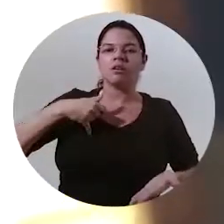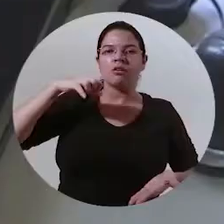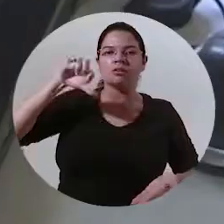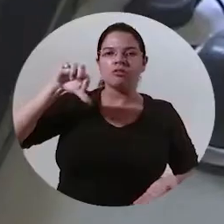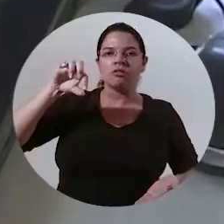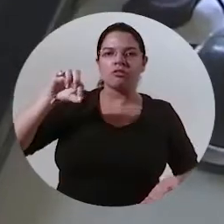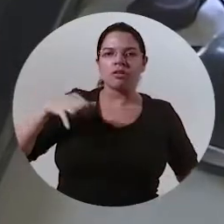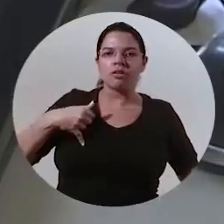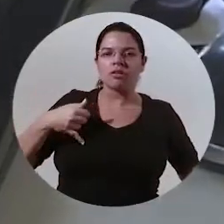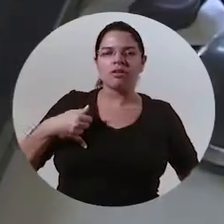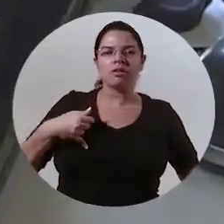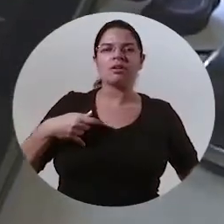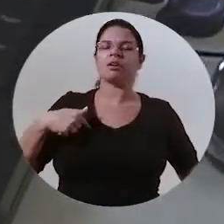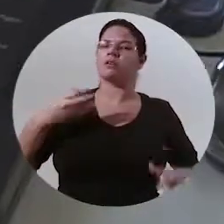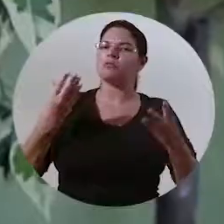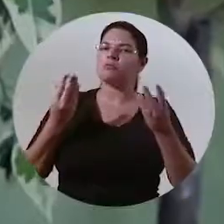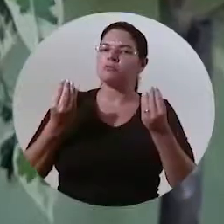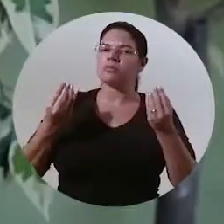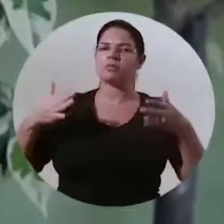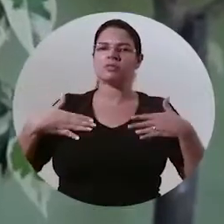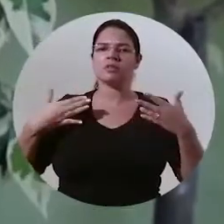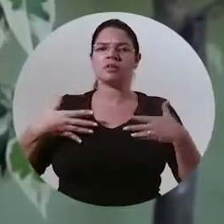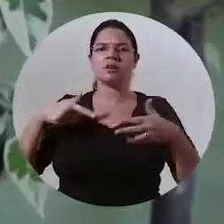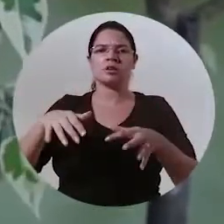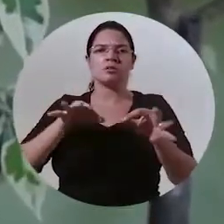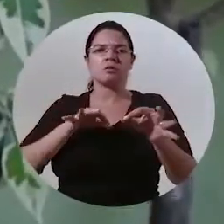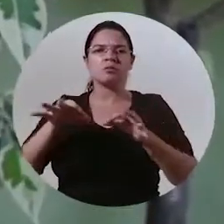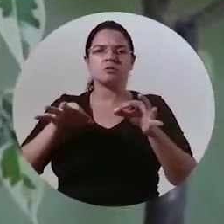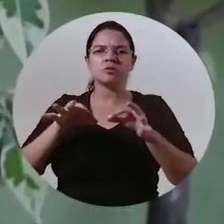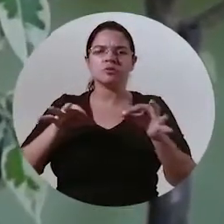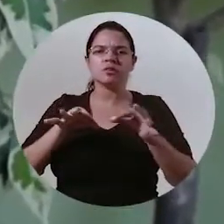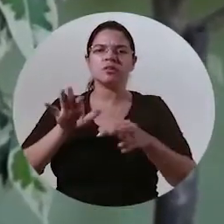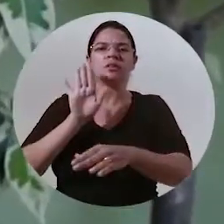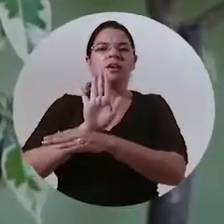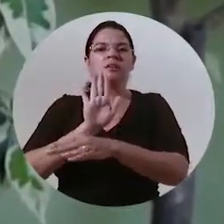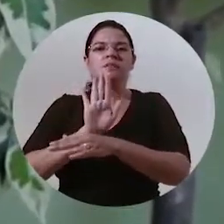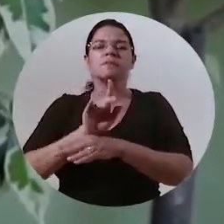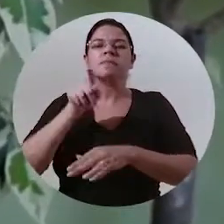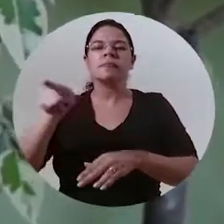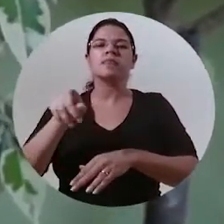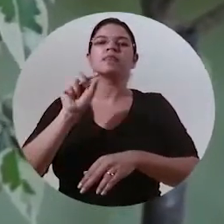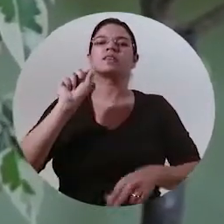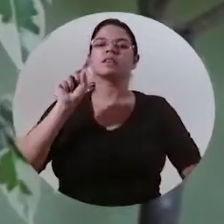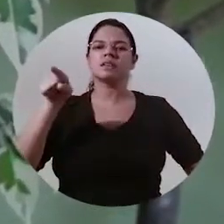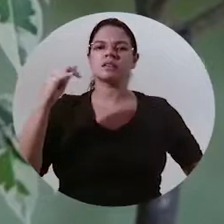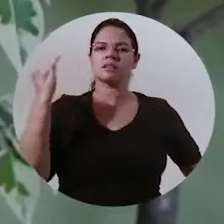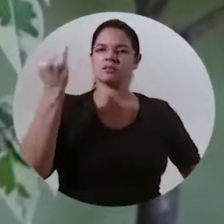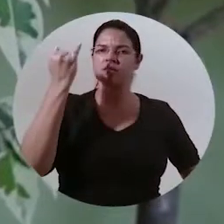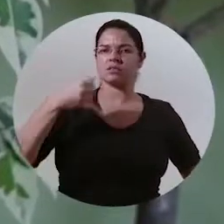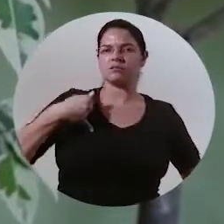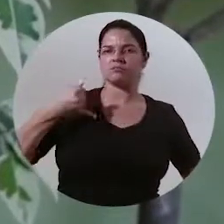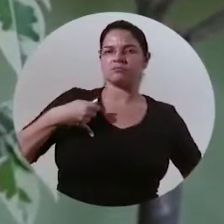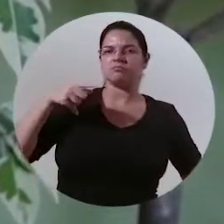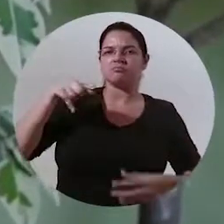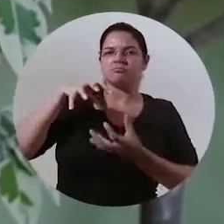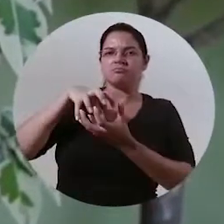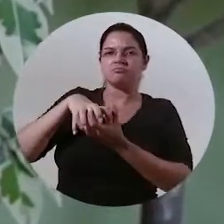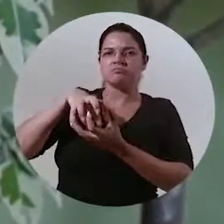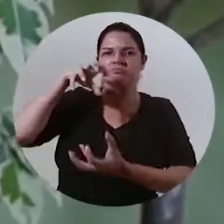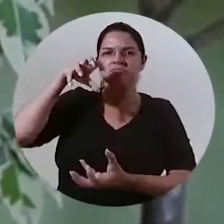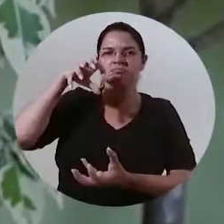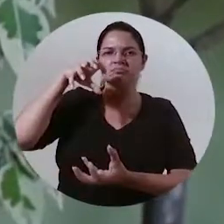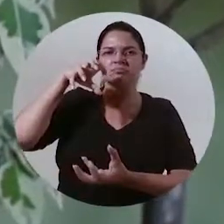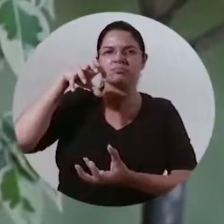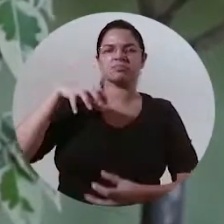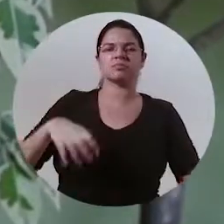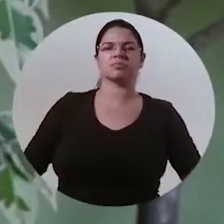de julho É a maior satisfação desse projeto Ribeirinho cidadão é atender principalmente as pessoas